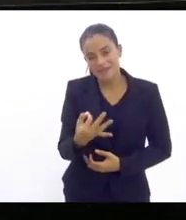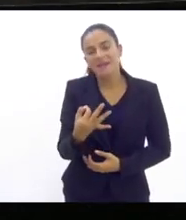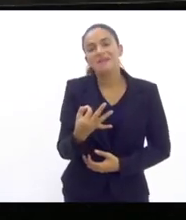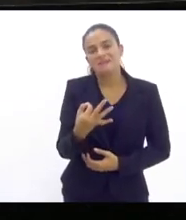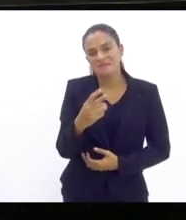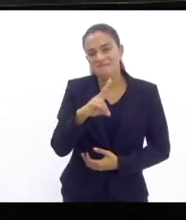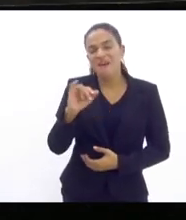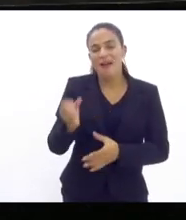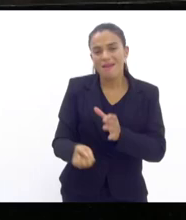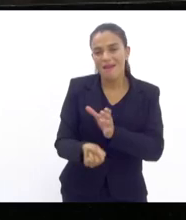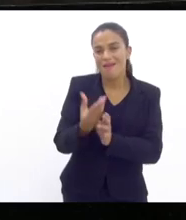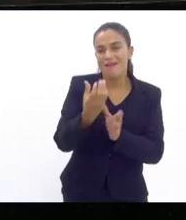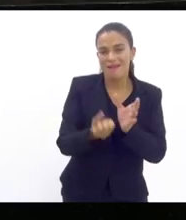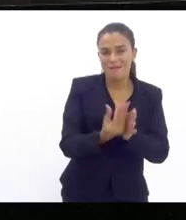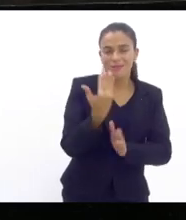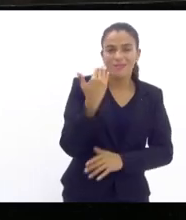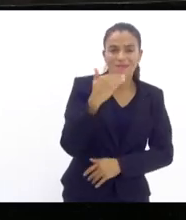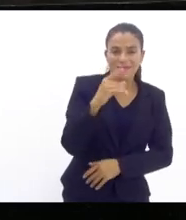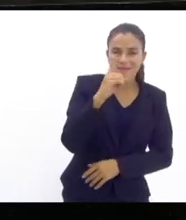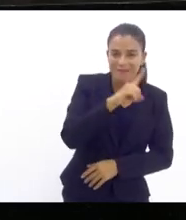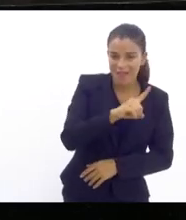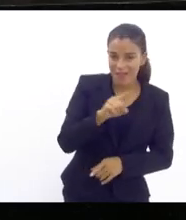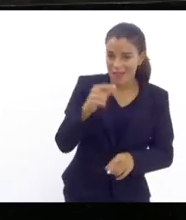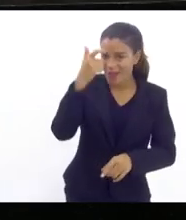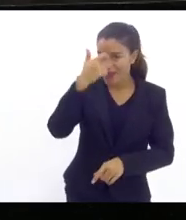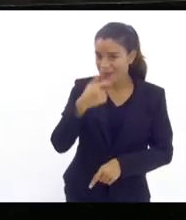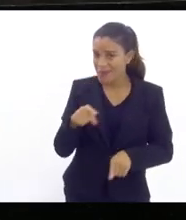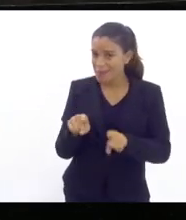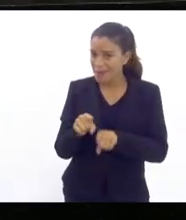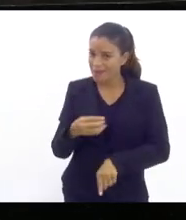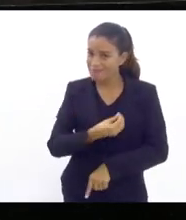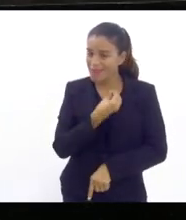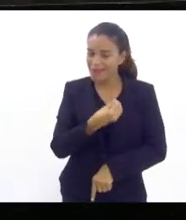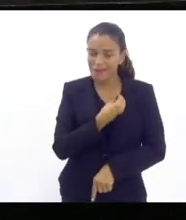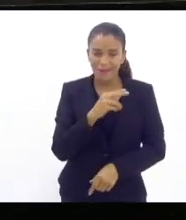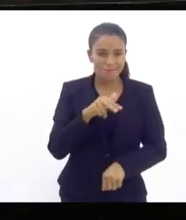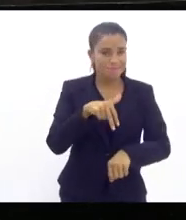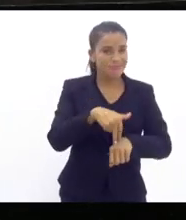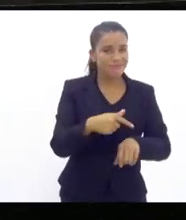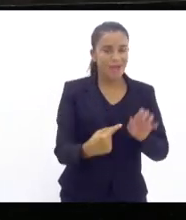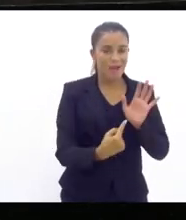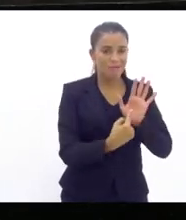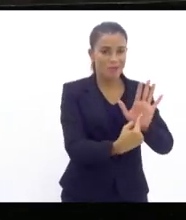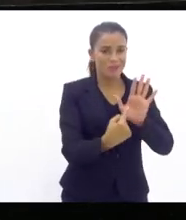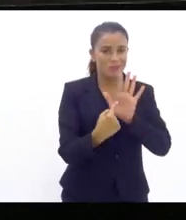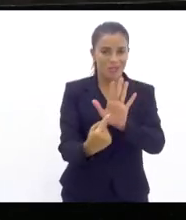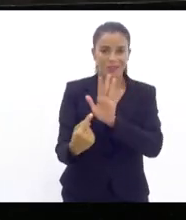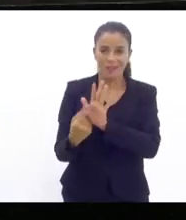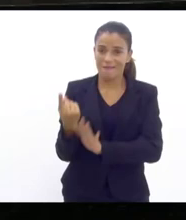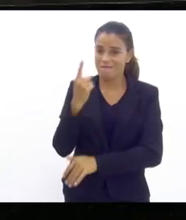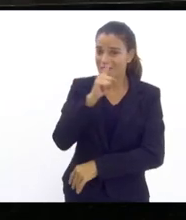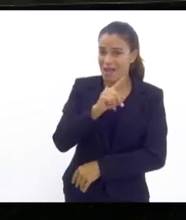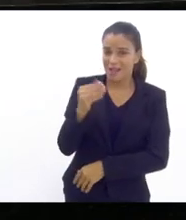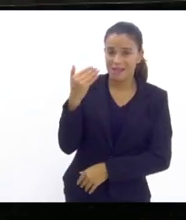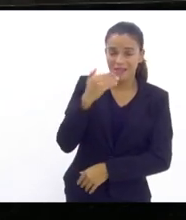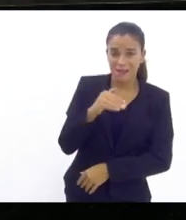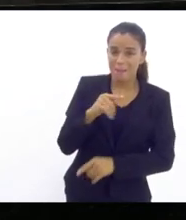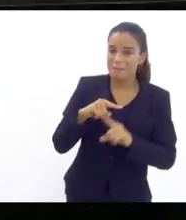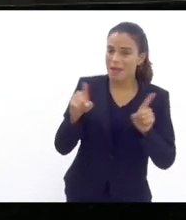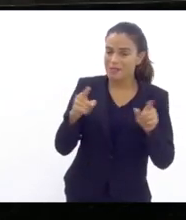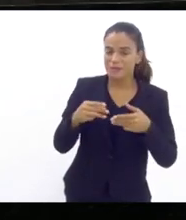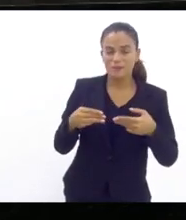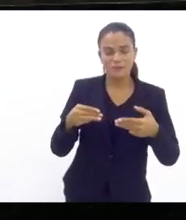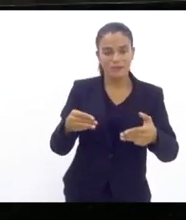imperfeições e eu estarei aqui para apontar essas imperfeições mas também acho que o ministério da